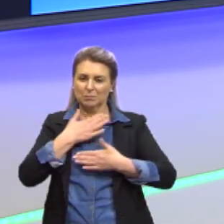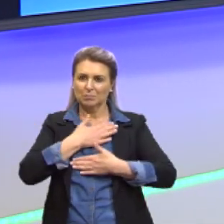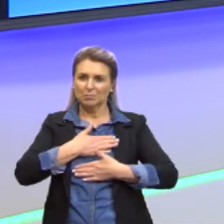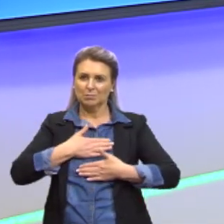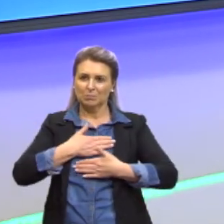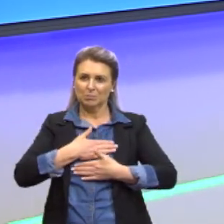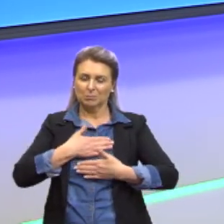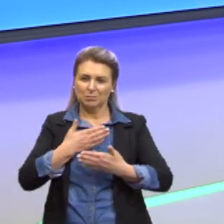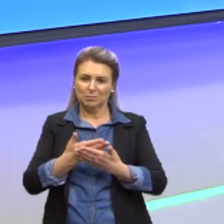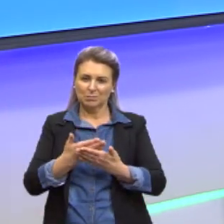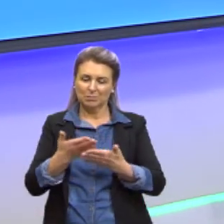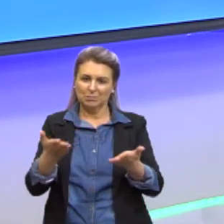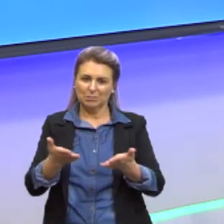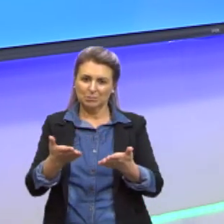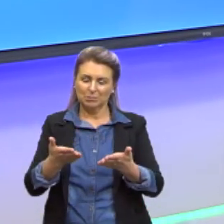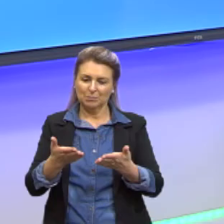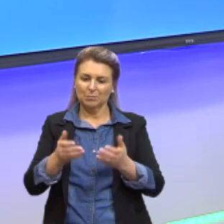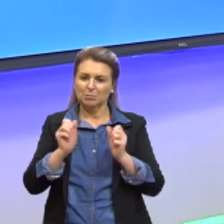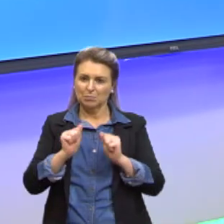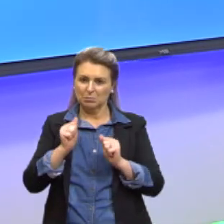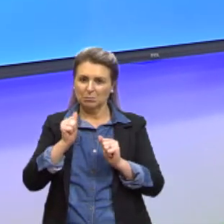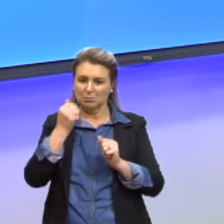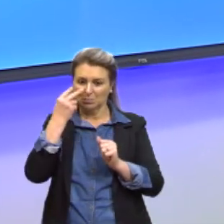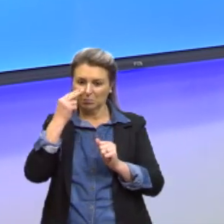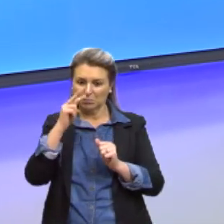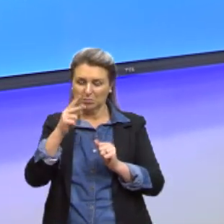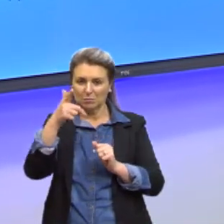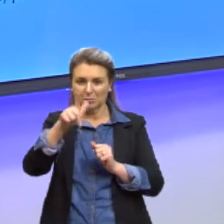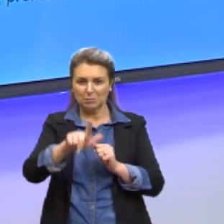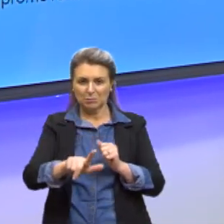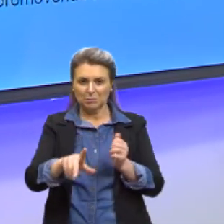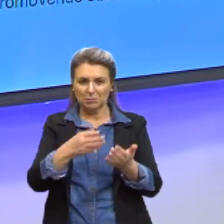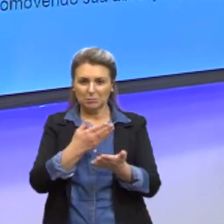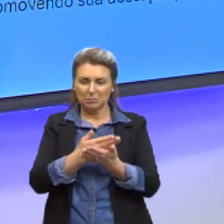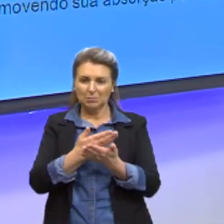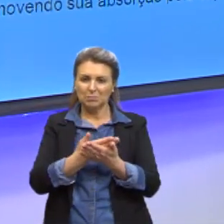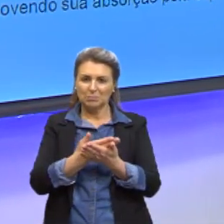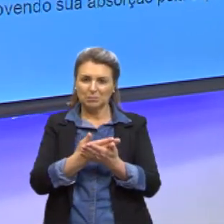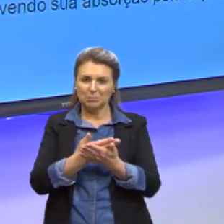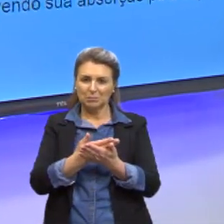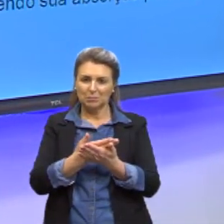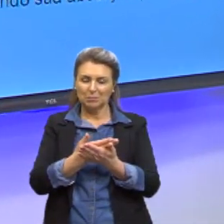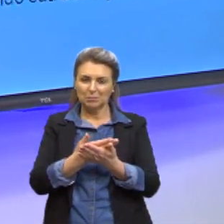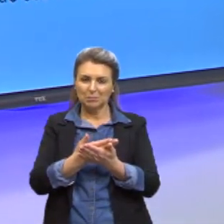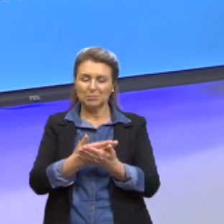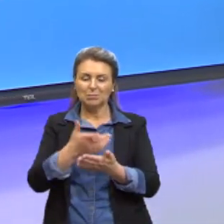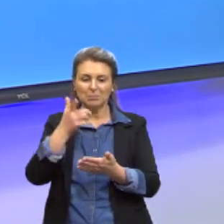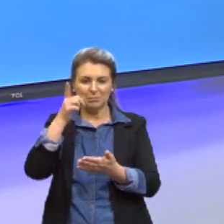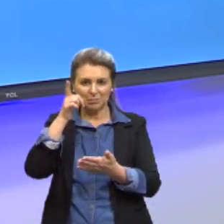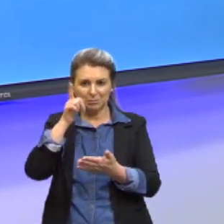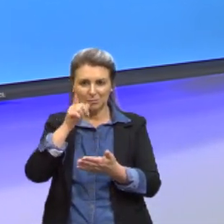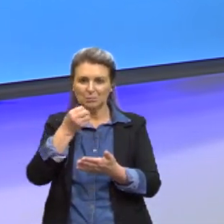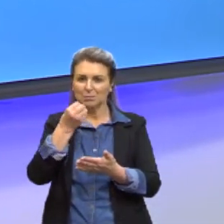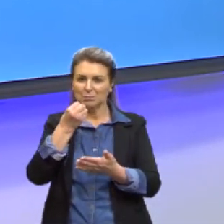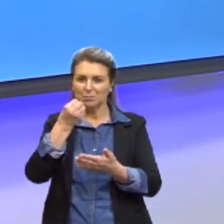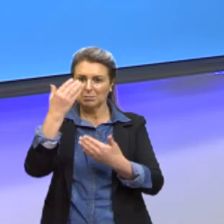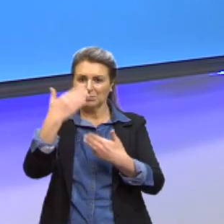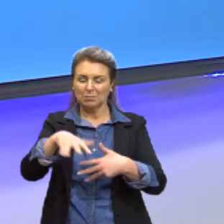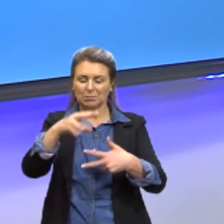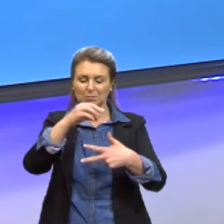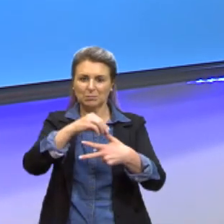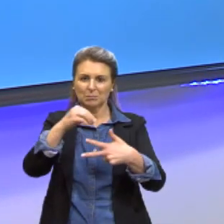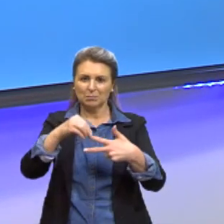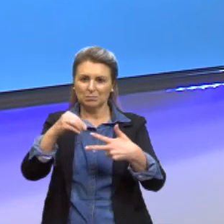com vocês aqui. Não esqueçam de assistir todas as nossas aulas, que vocês garantem aí uma boa prova no Enem, tá bom?